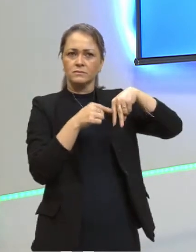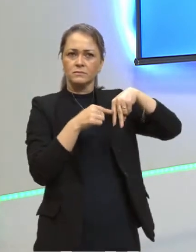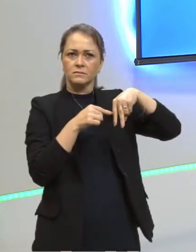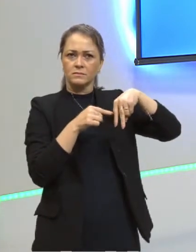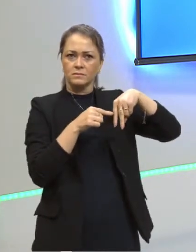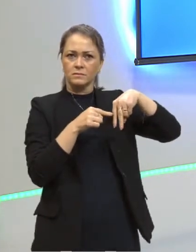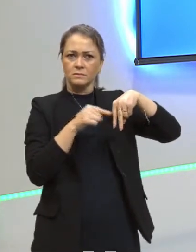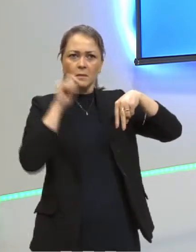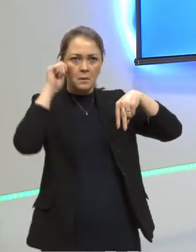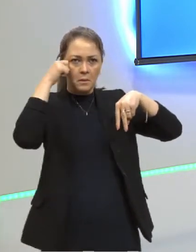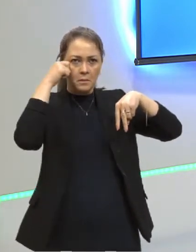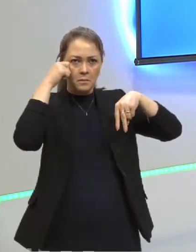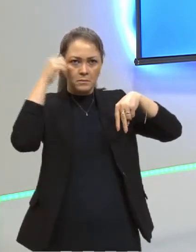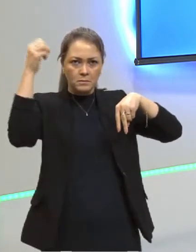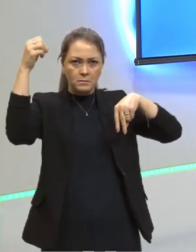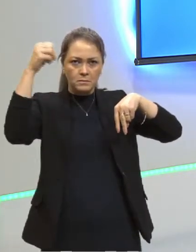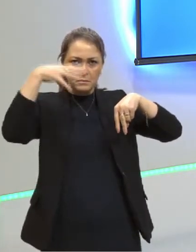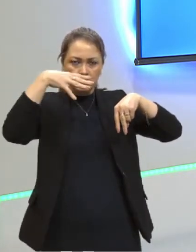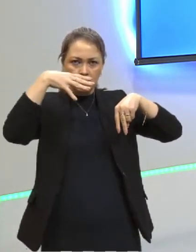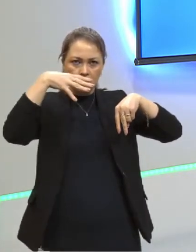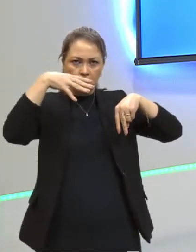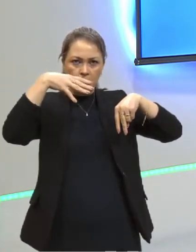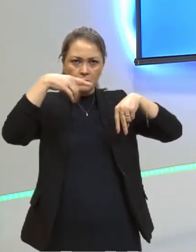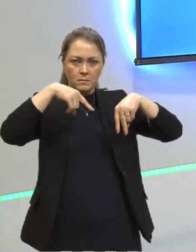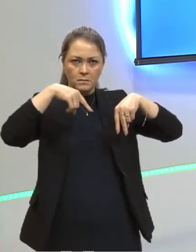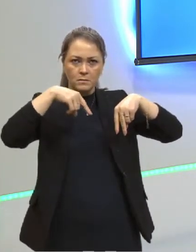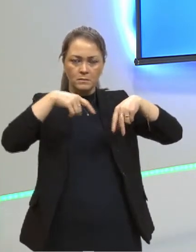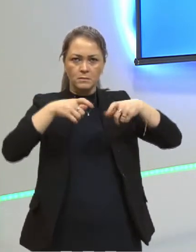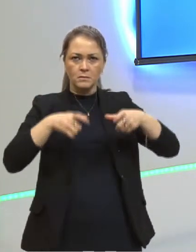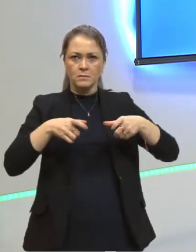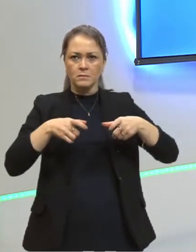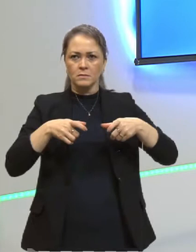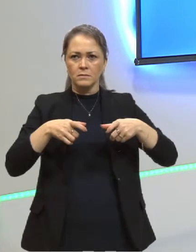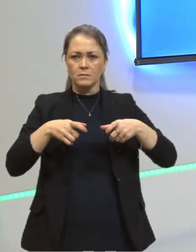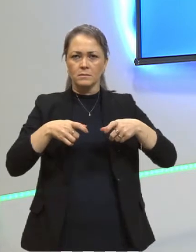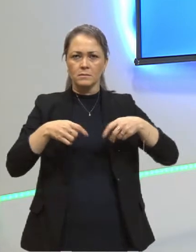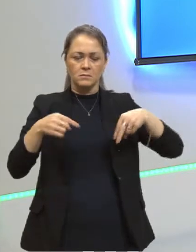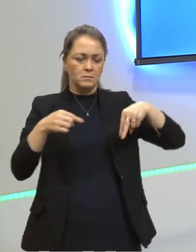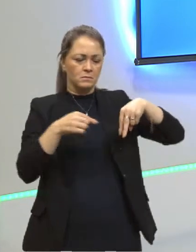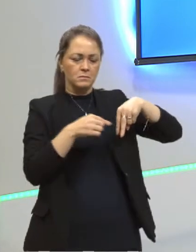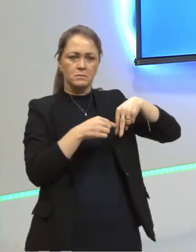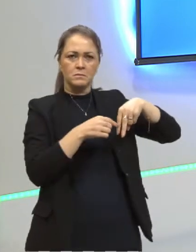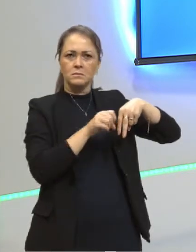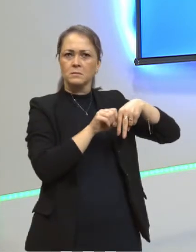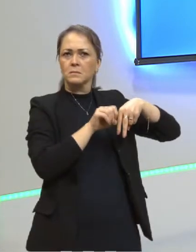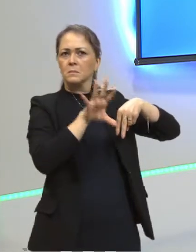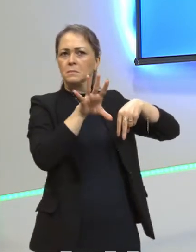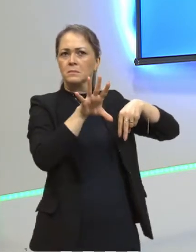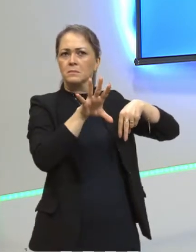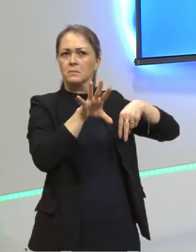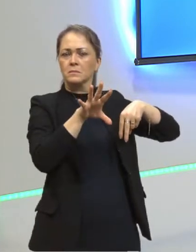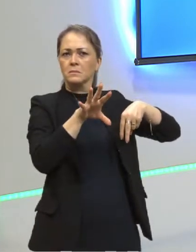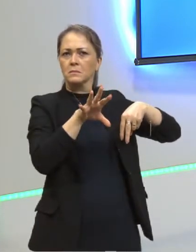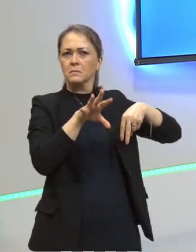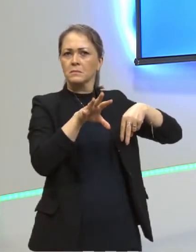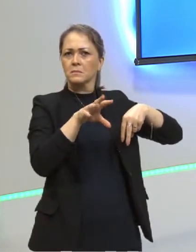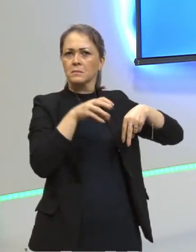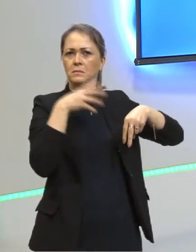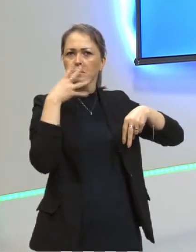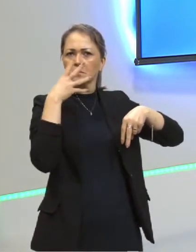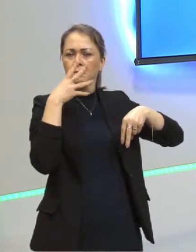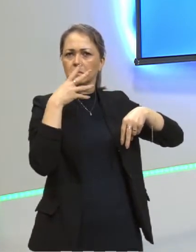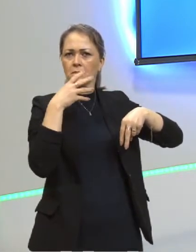nesse estúdio, ela não está sendo refletida para você muito bem. Por quê?